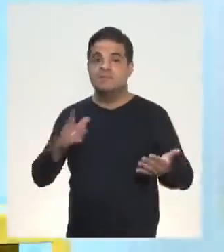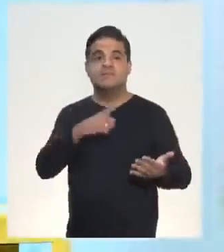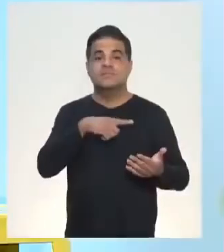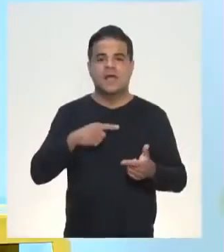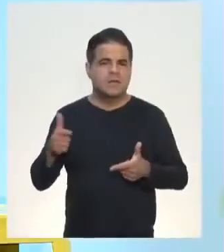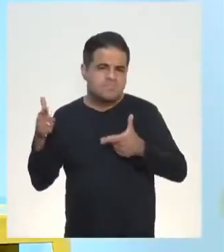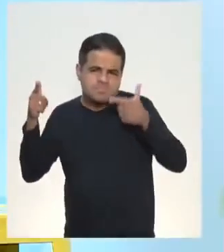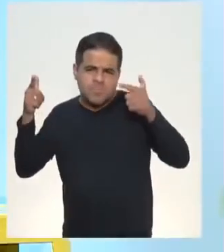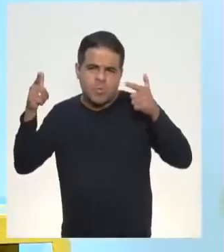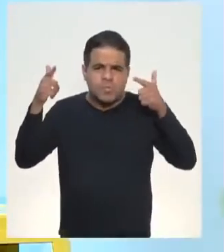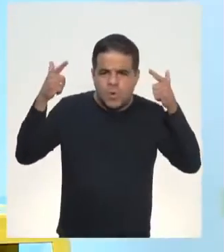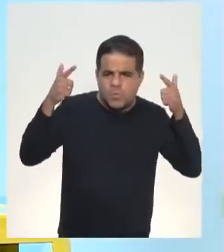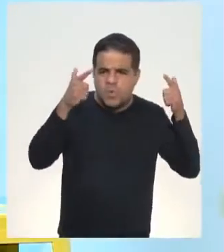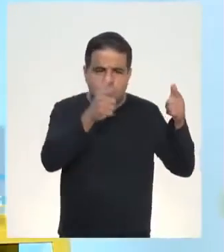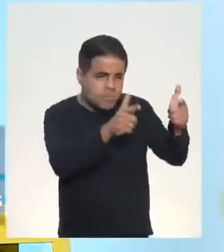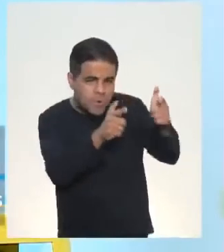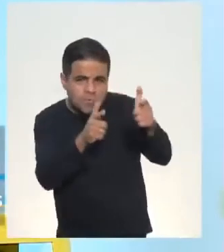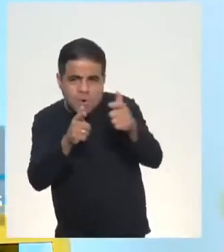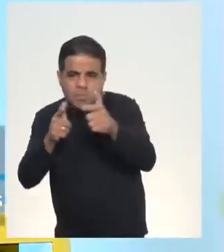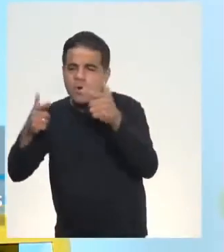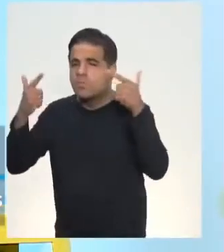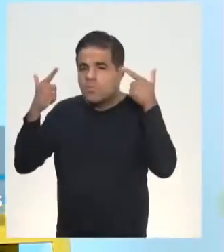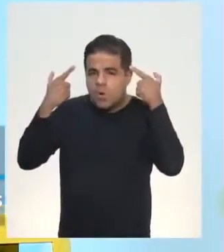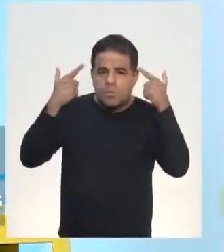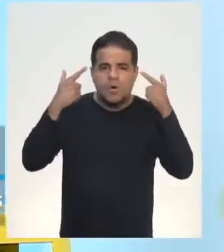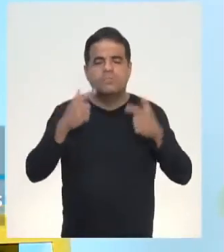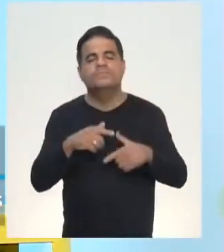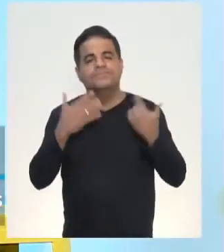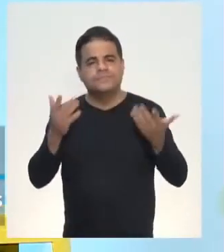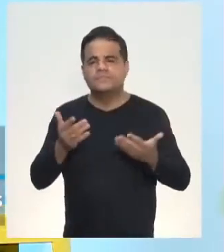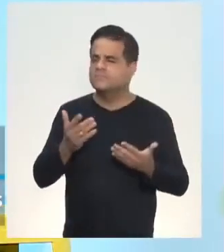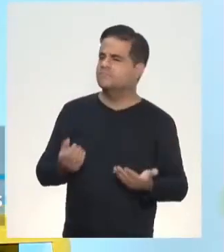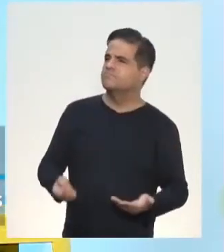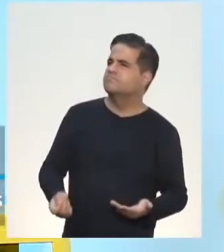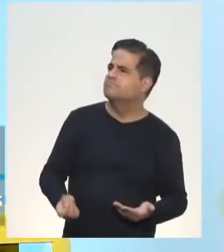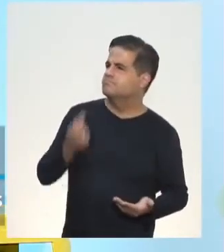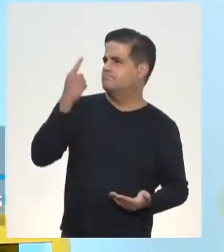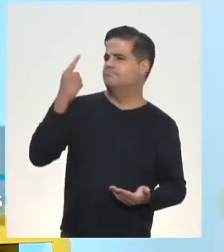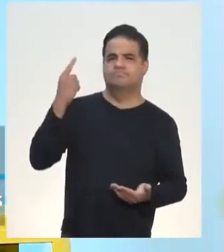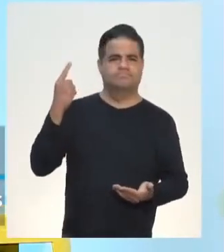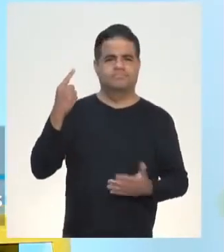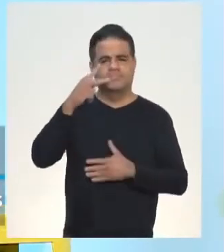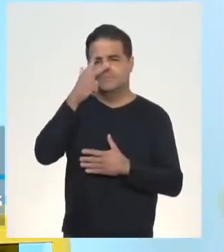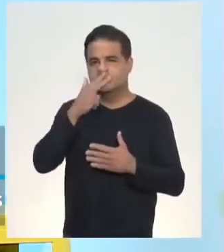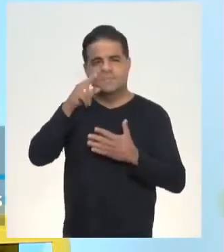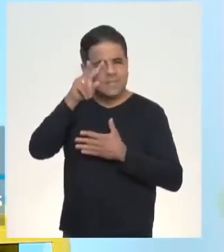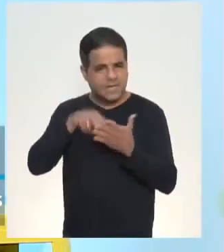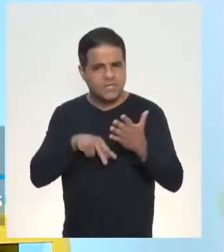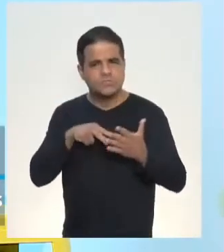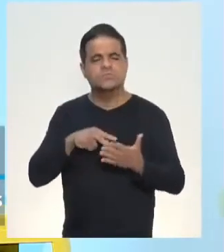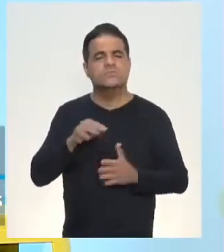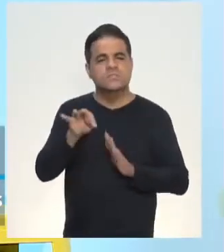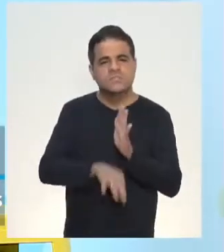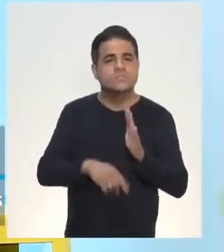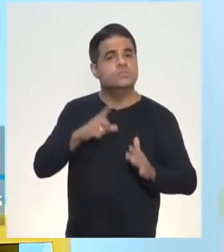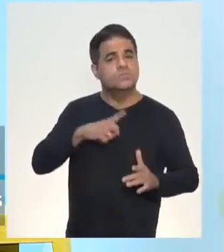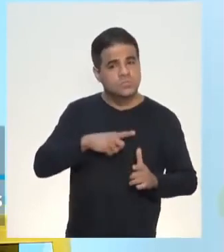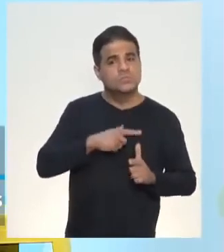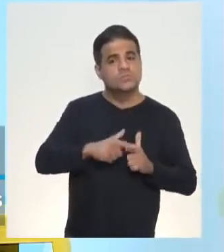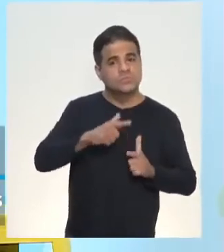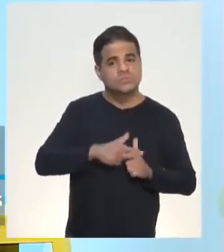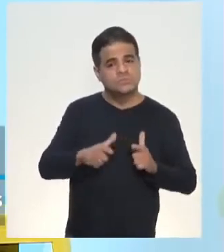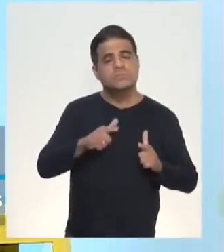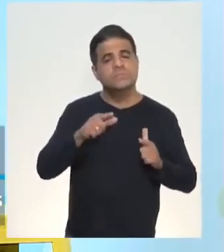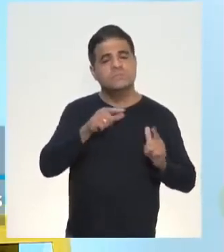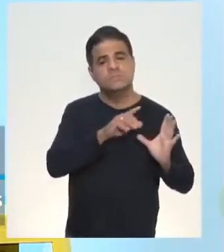Eu tenho uma situação aqui que causa um estranhamento na leitura. Eu tenho problema de